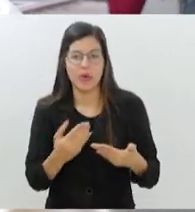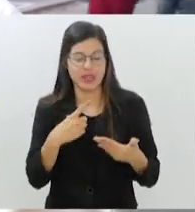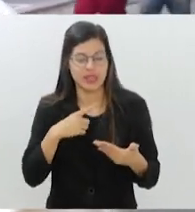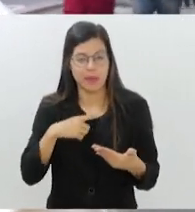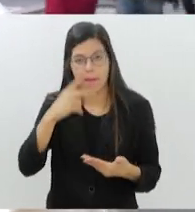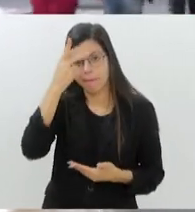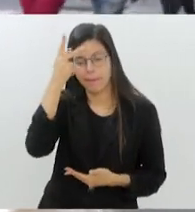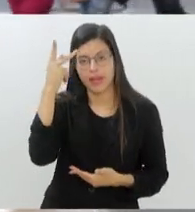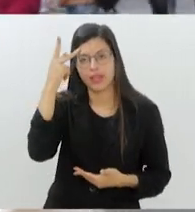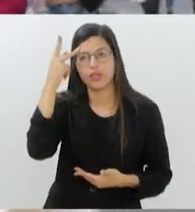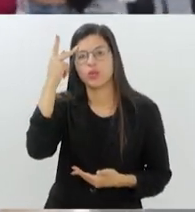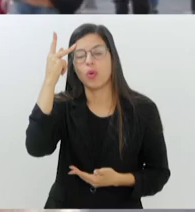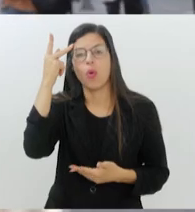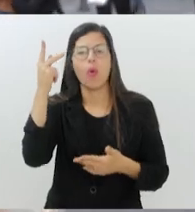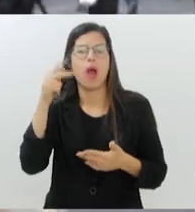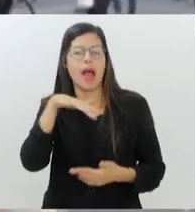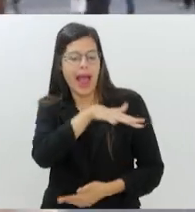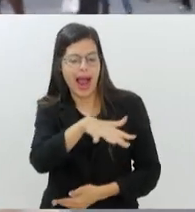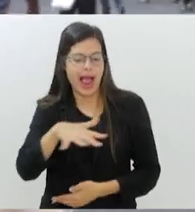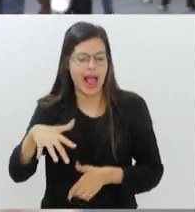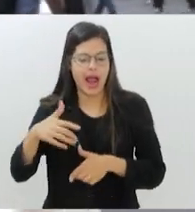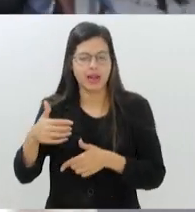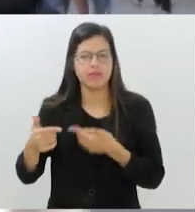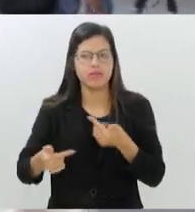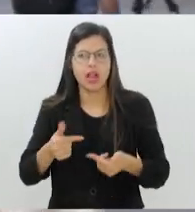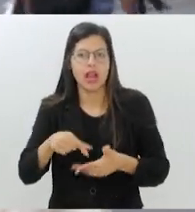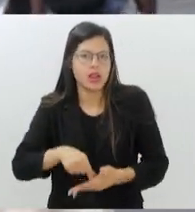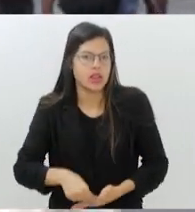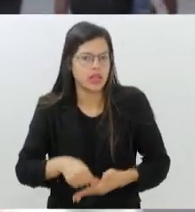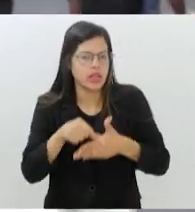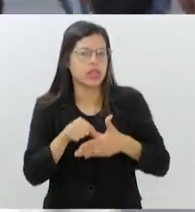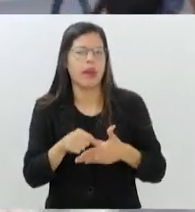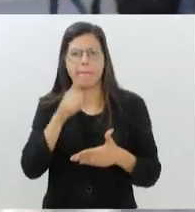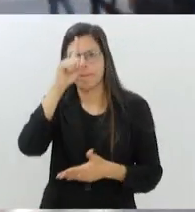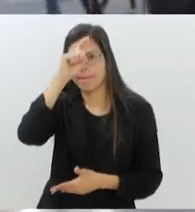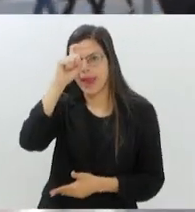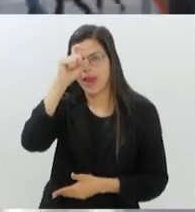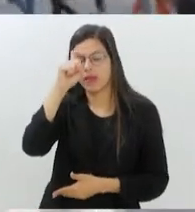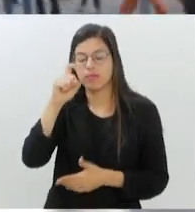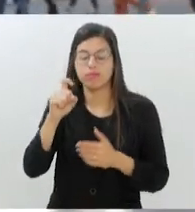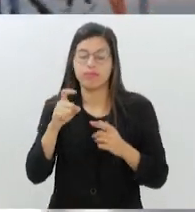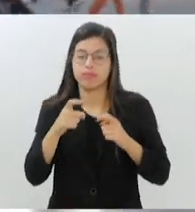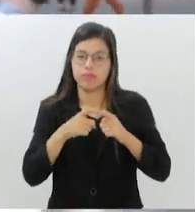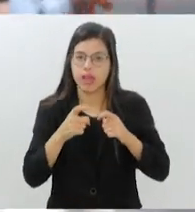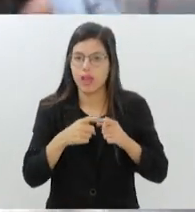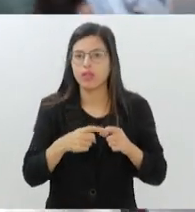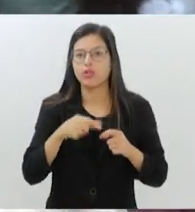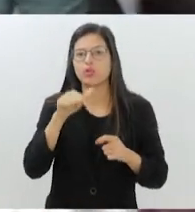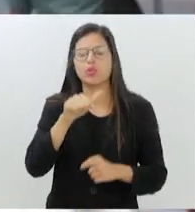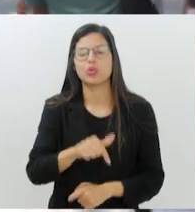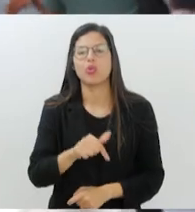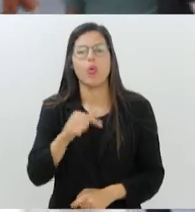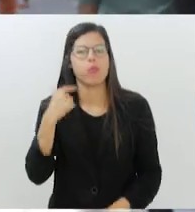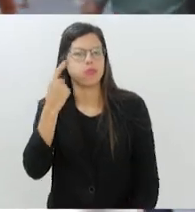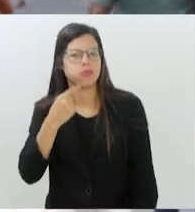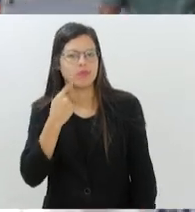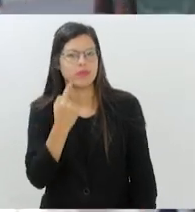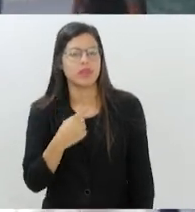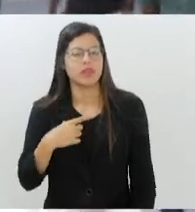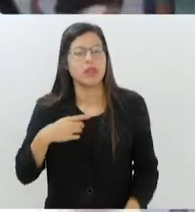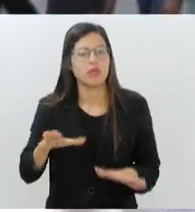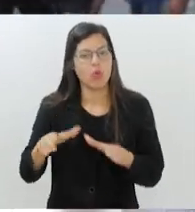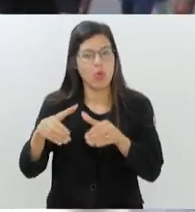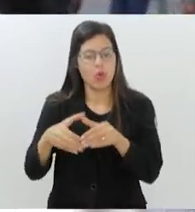dentro dos seus próprios ramos de atuação, são líderes de mercado, grandes médicos, grandes advogados. Nós temos realmente uma equipe de especialistas,